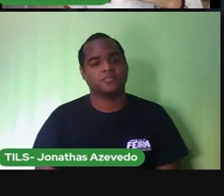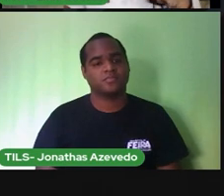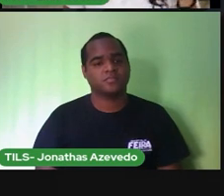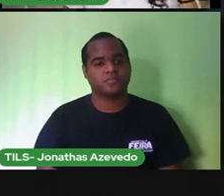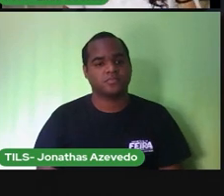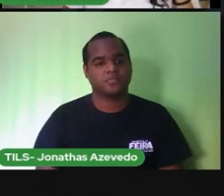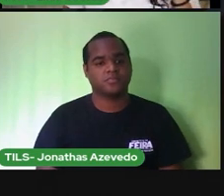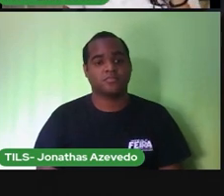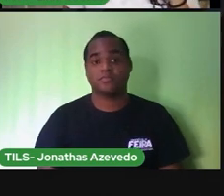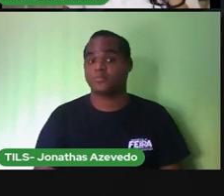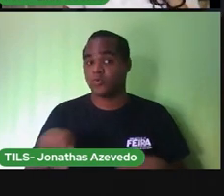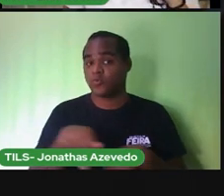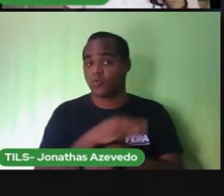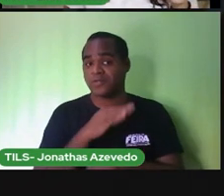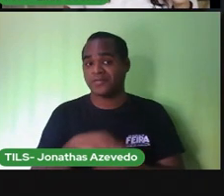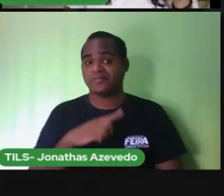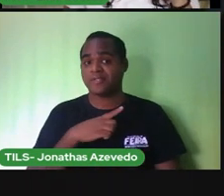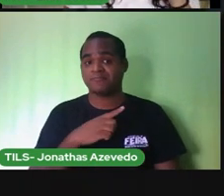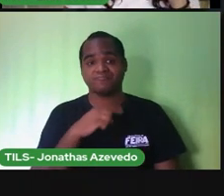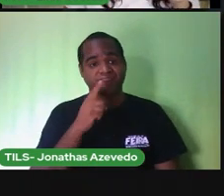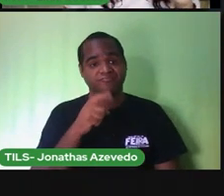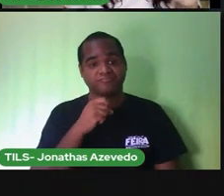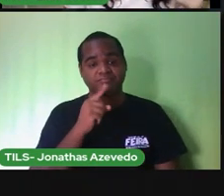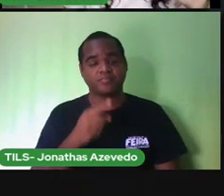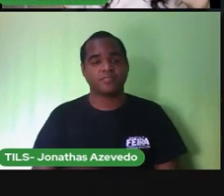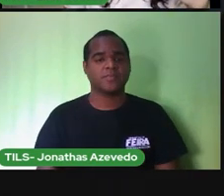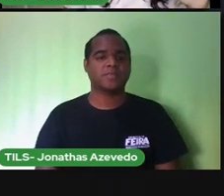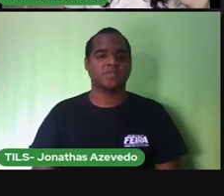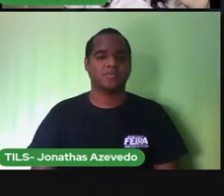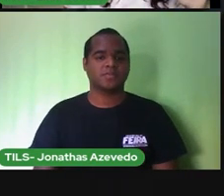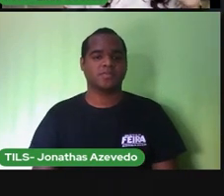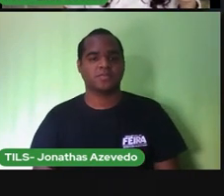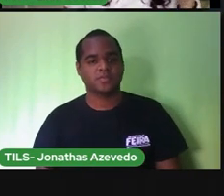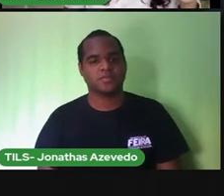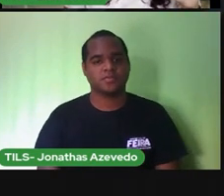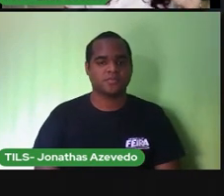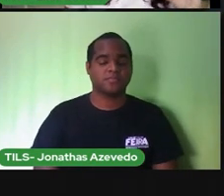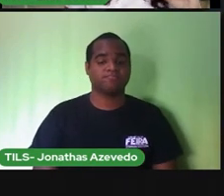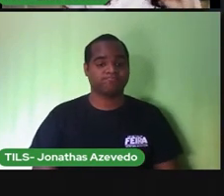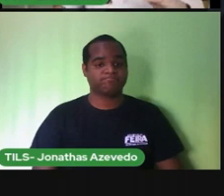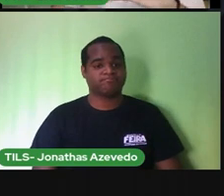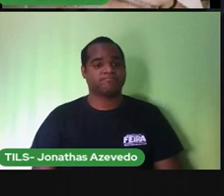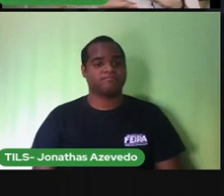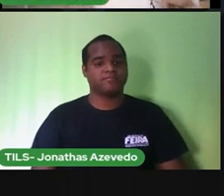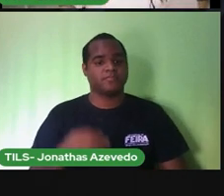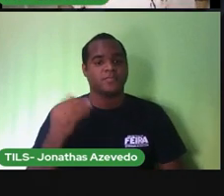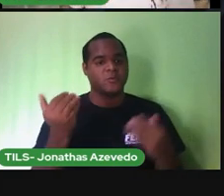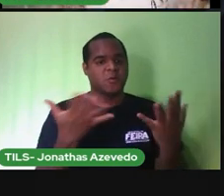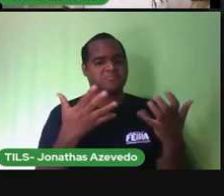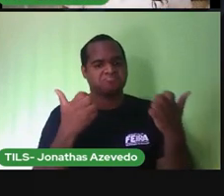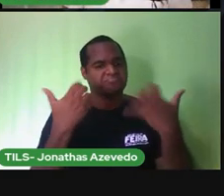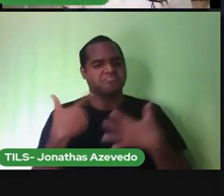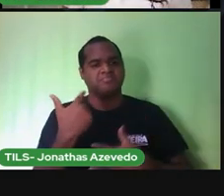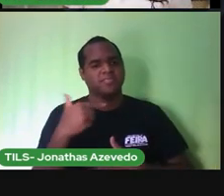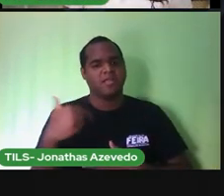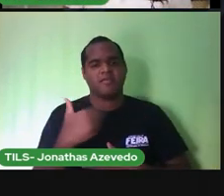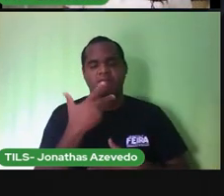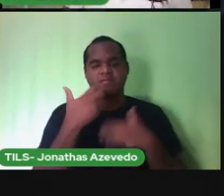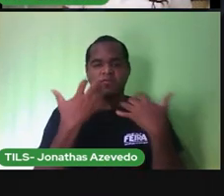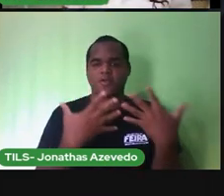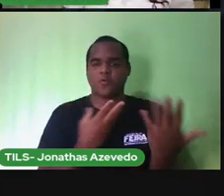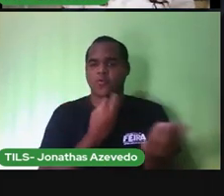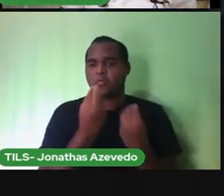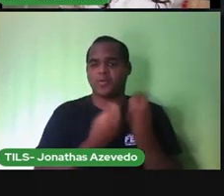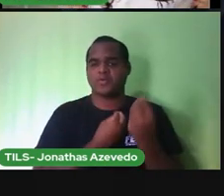ruas não teriam condição de a gente passar infelizmente não existe um modo definitivo de tratar o lixo